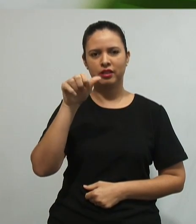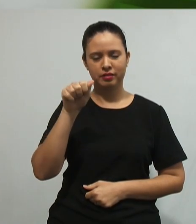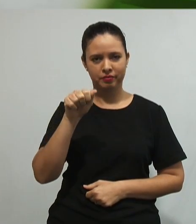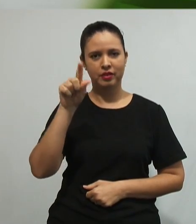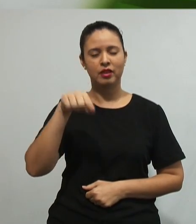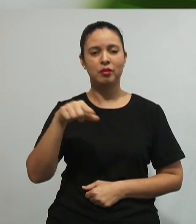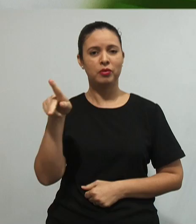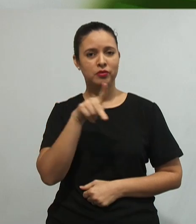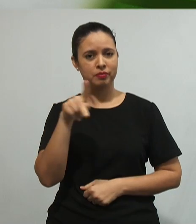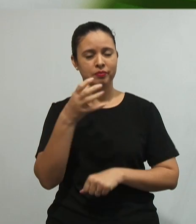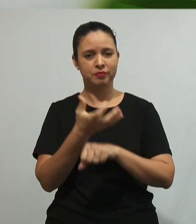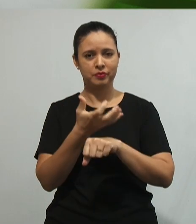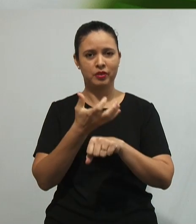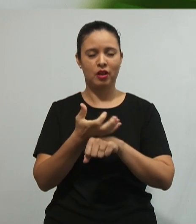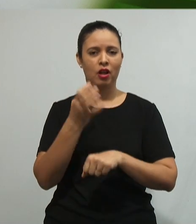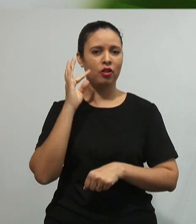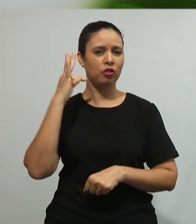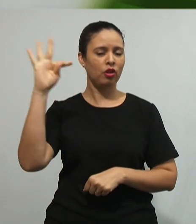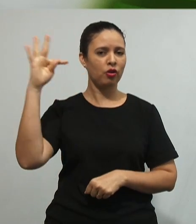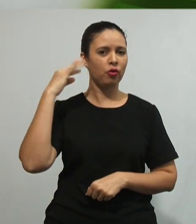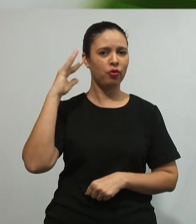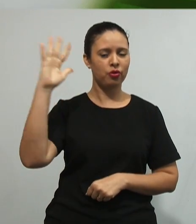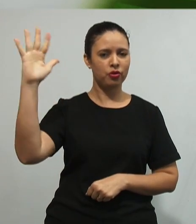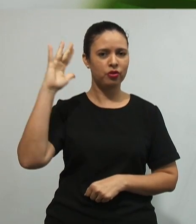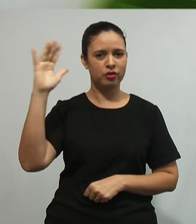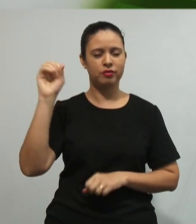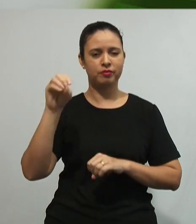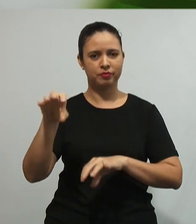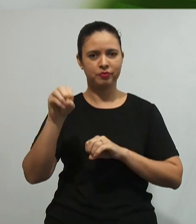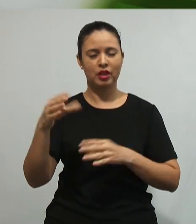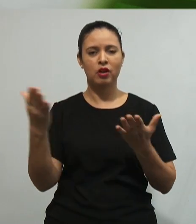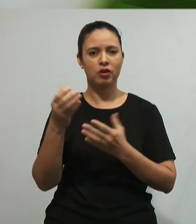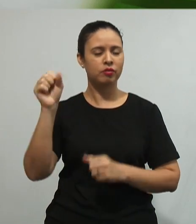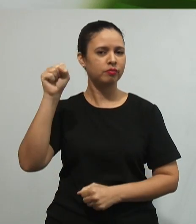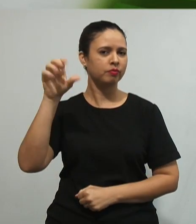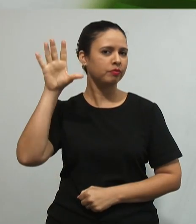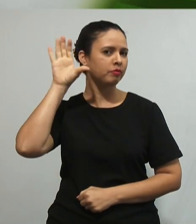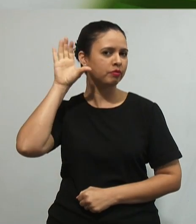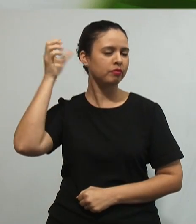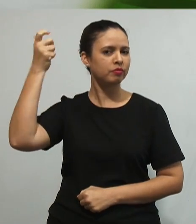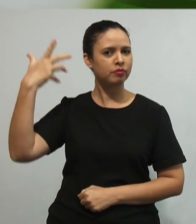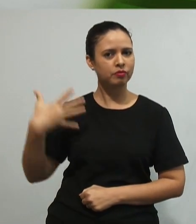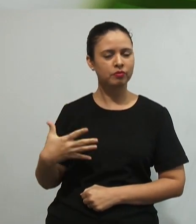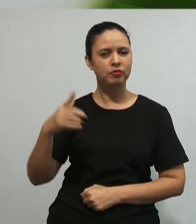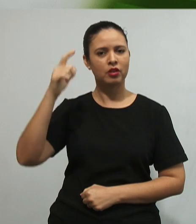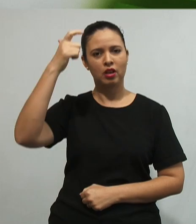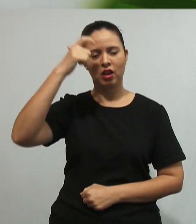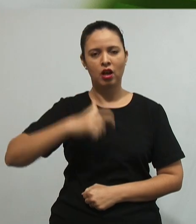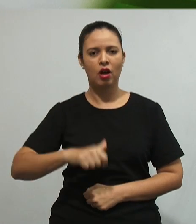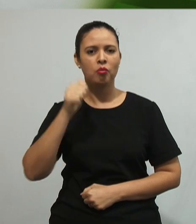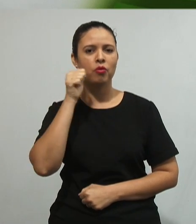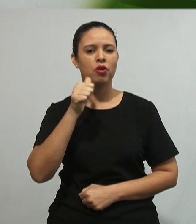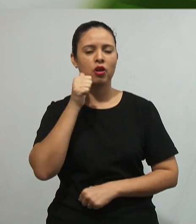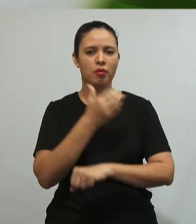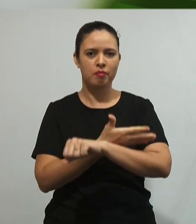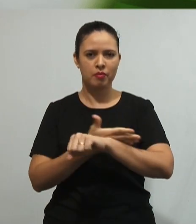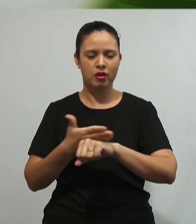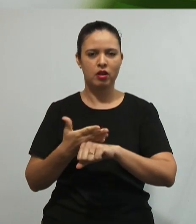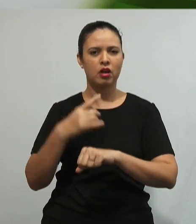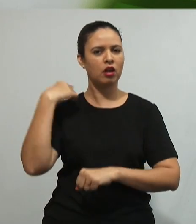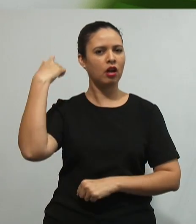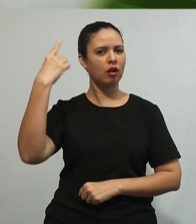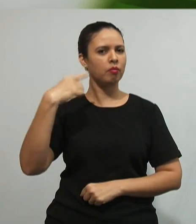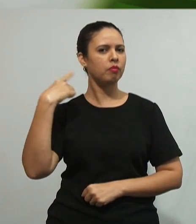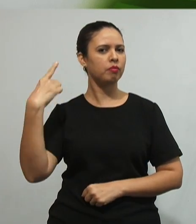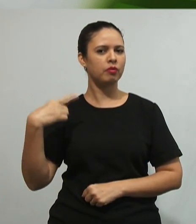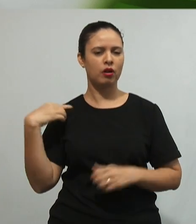disciplina Teorias Educacionais e agora eu farei minha audiodescrição para vocês. Eu sou uma mulher branca, de cabelos encaracolados,